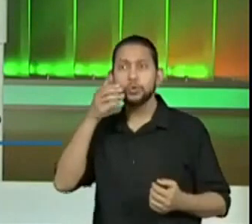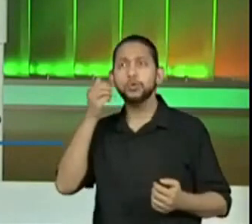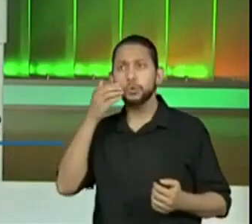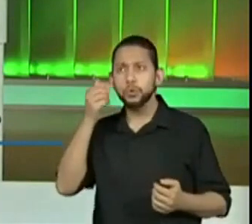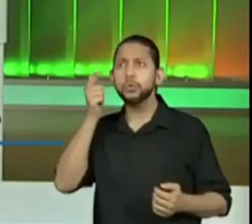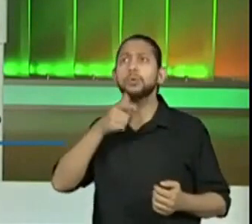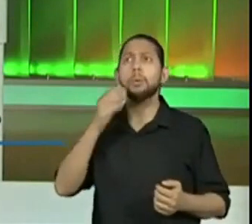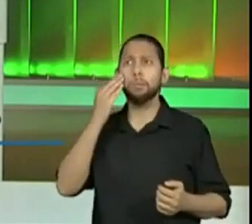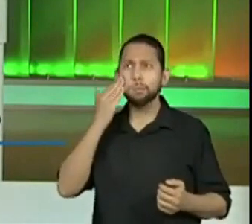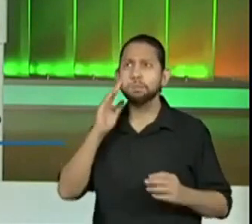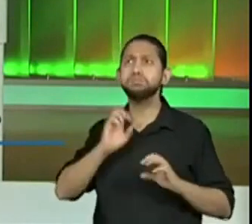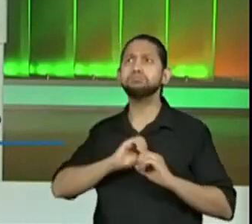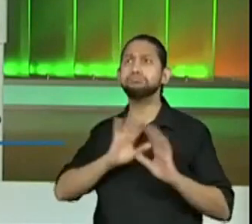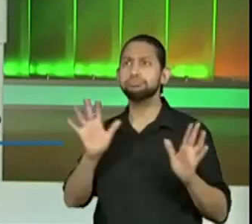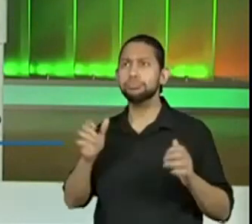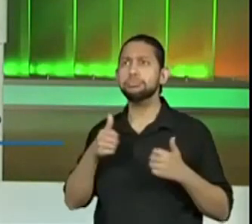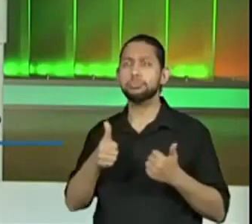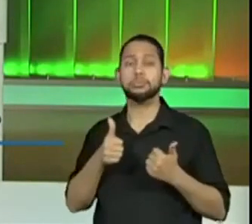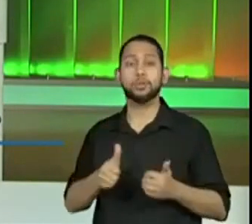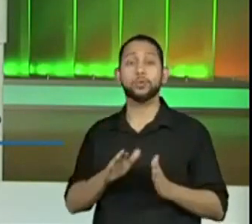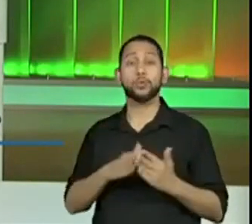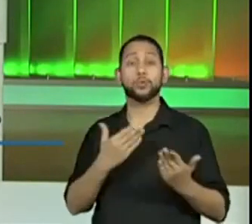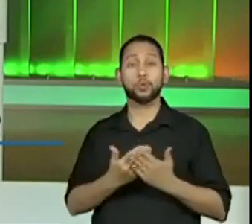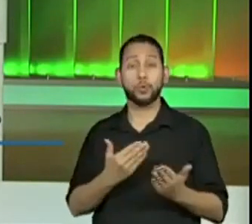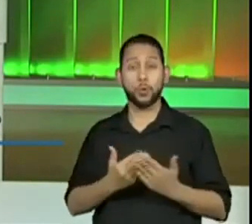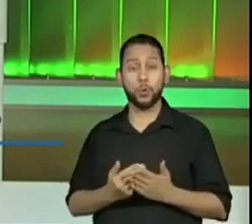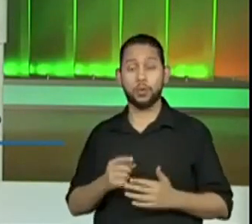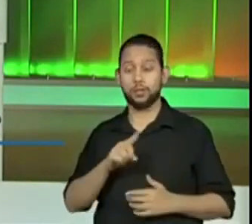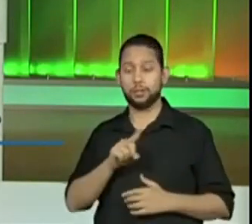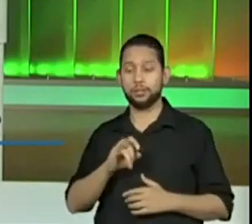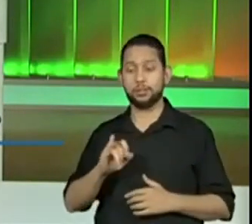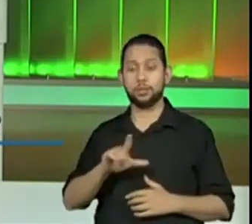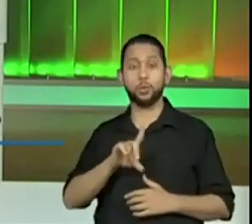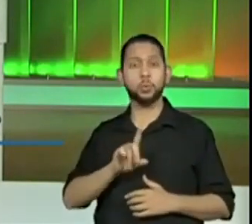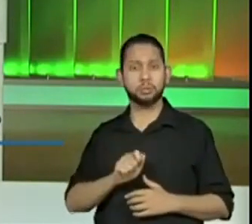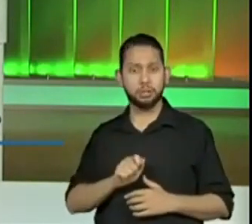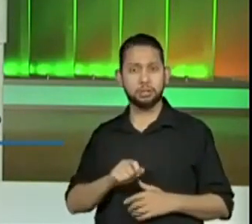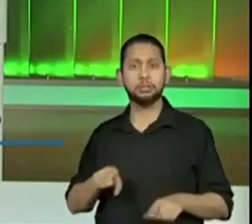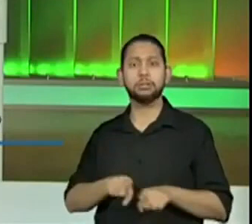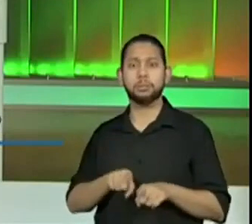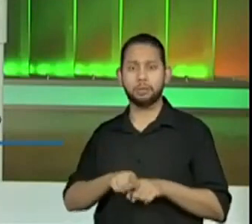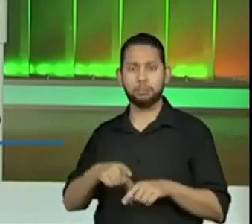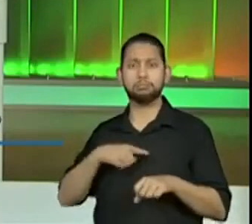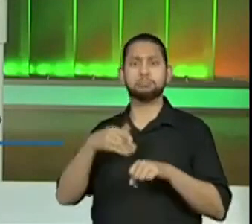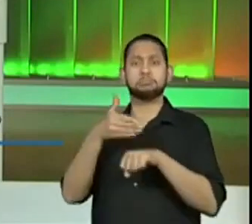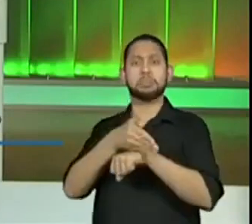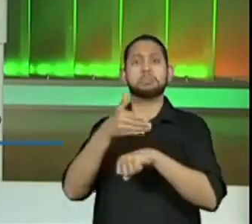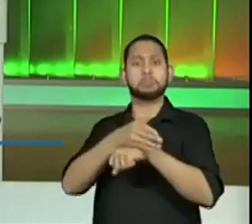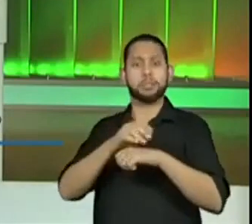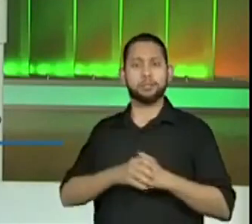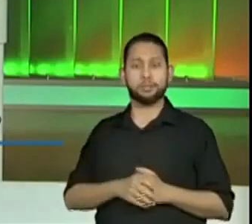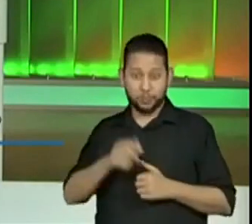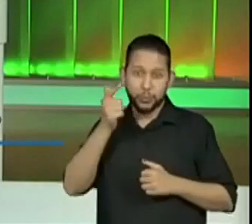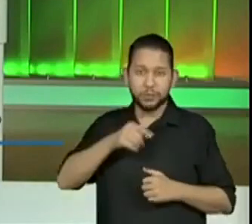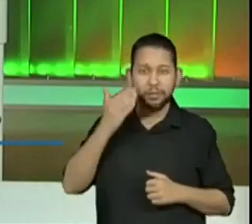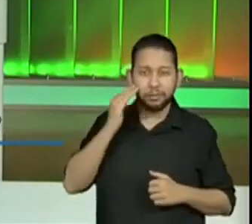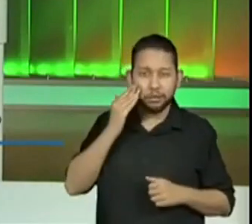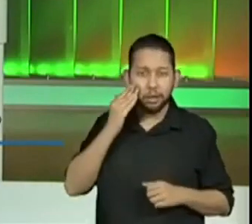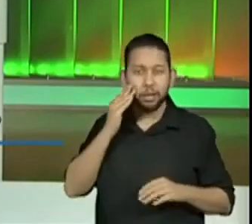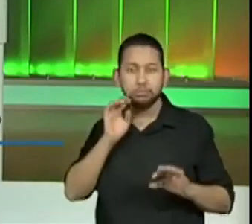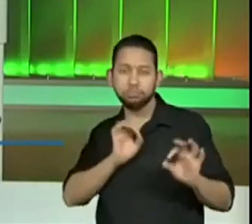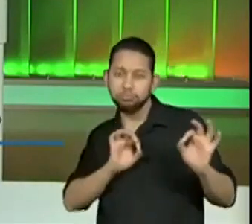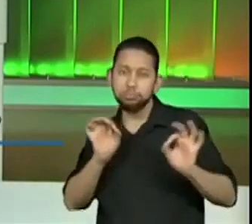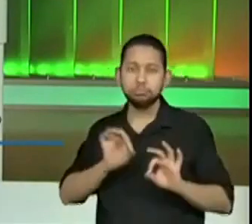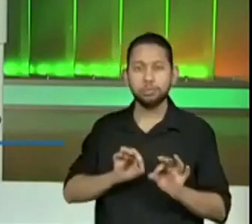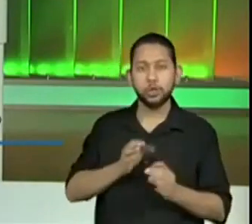Muito bem. Os alunos da escola Zilda Altimira estão participando. Muito bem. Deu para entender essa concepção